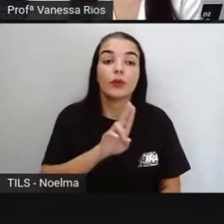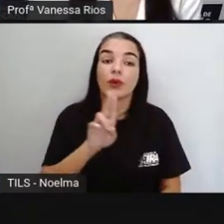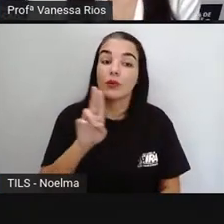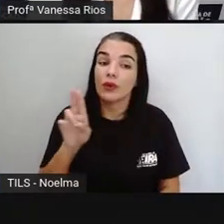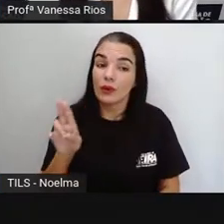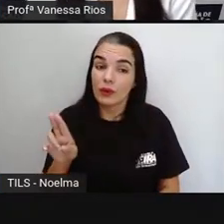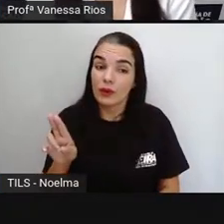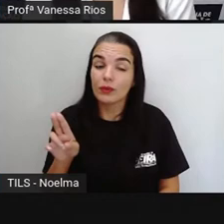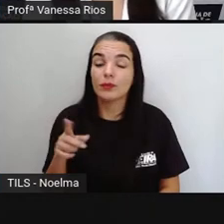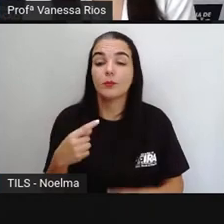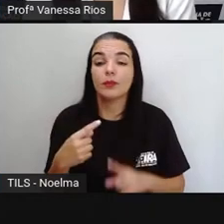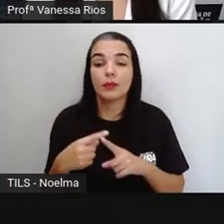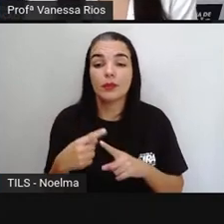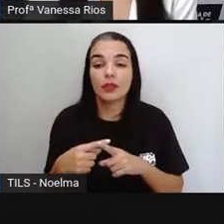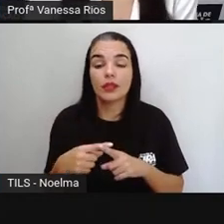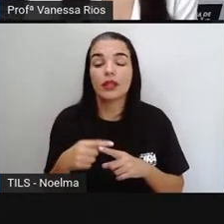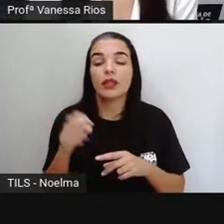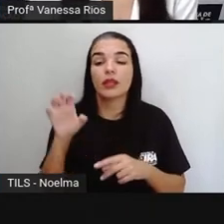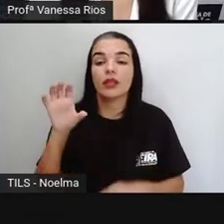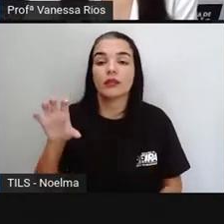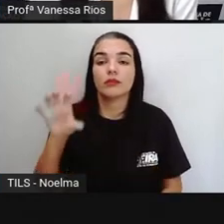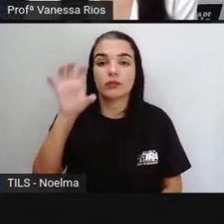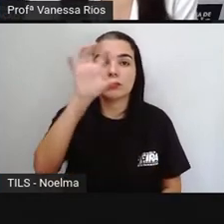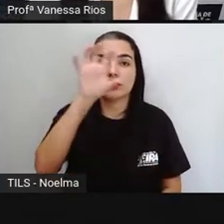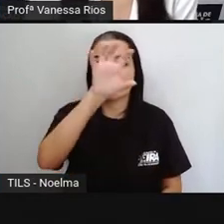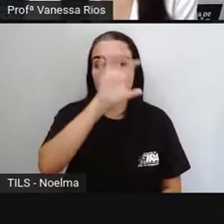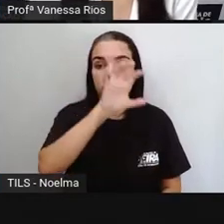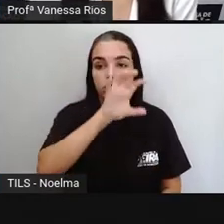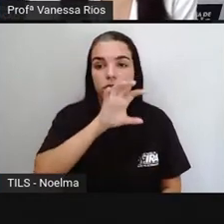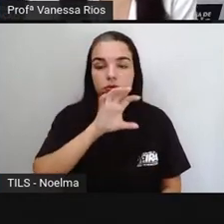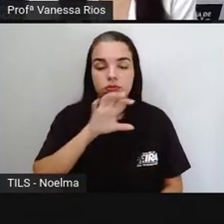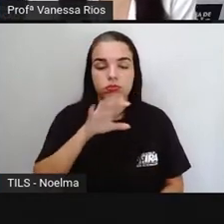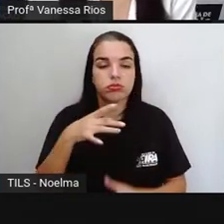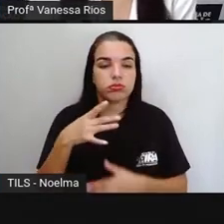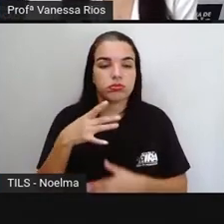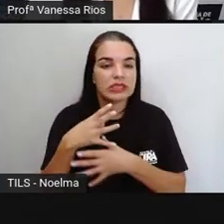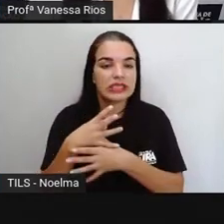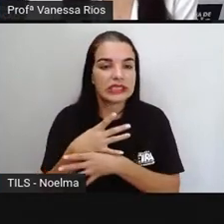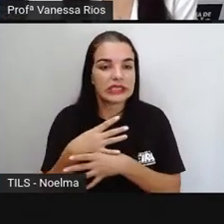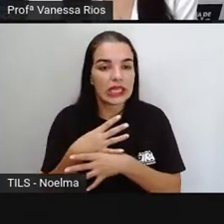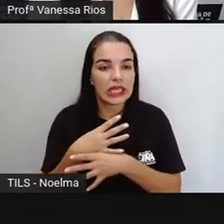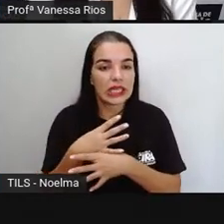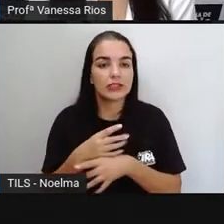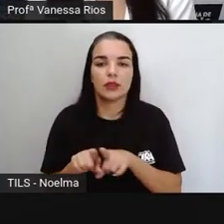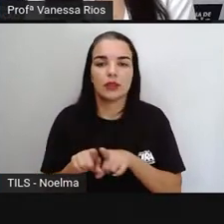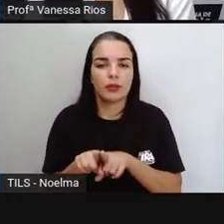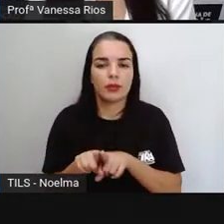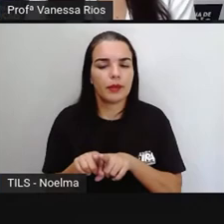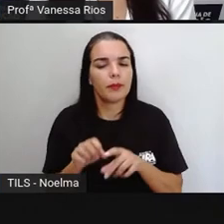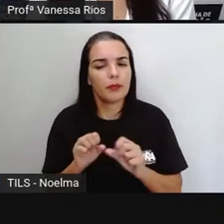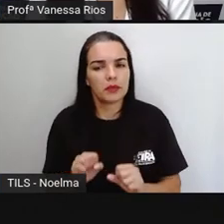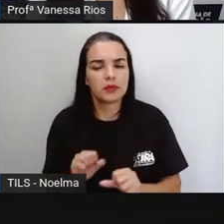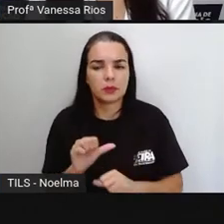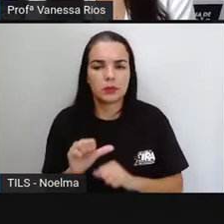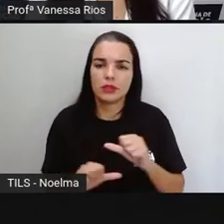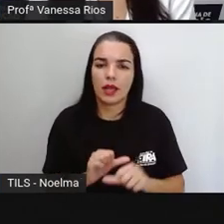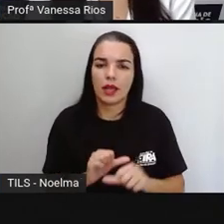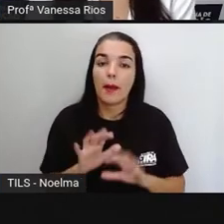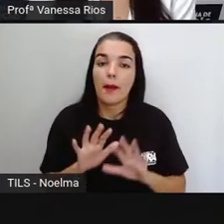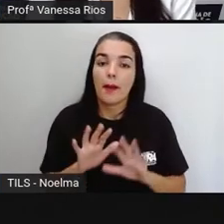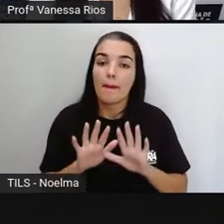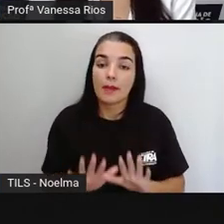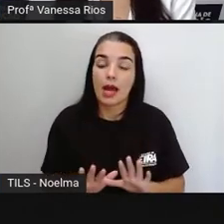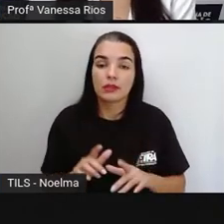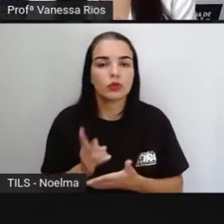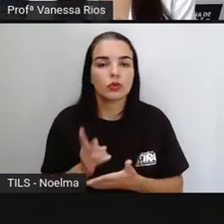De região, de cidade e, às vezes, até de estados também. Então, a gente pode observar aí como é que